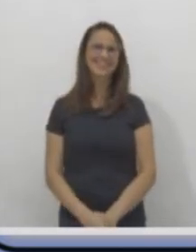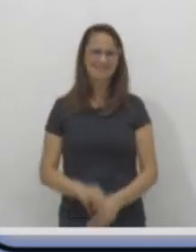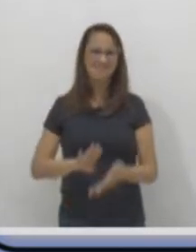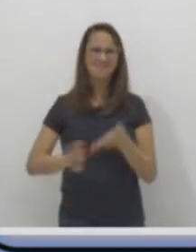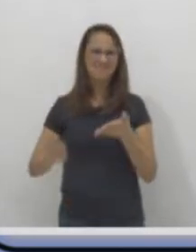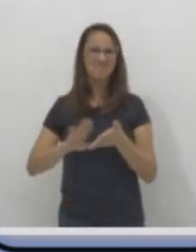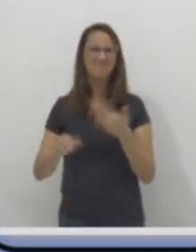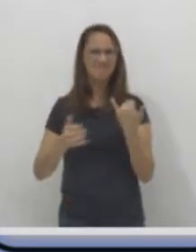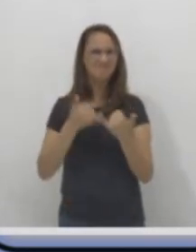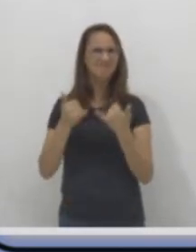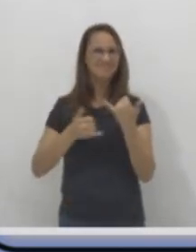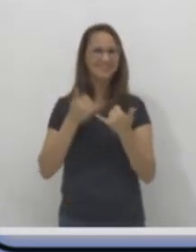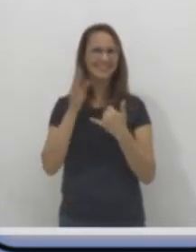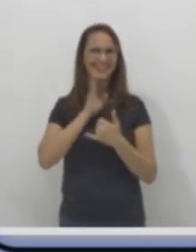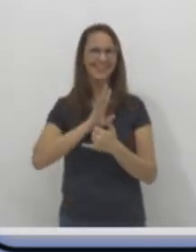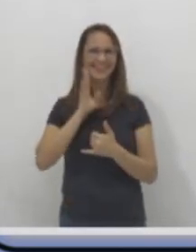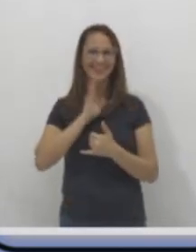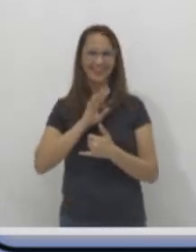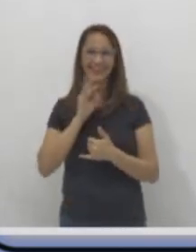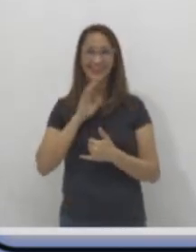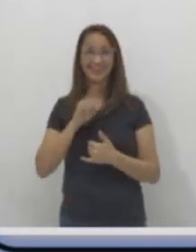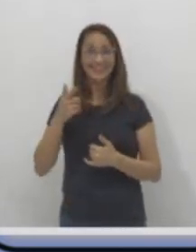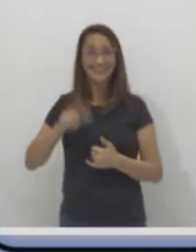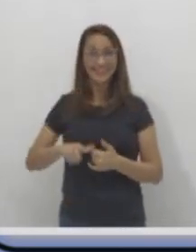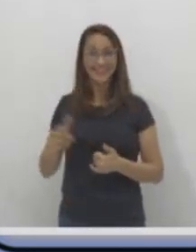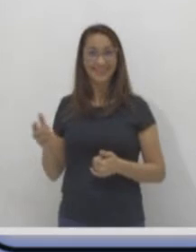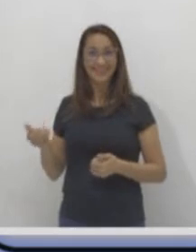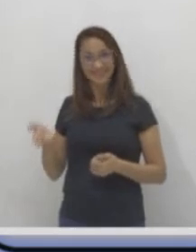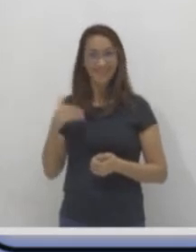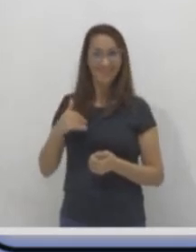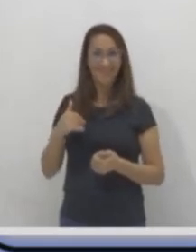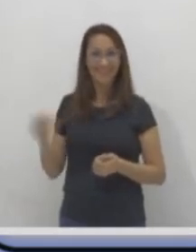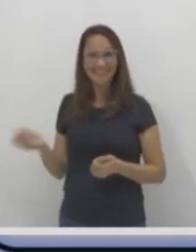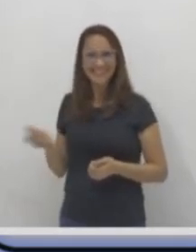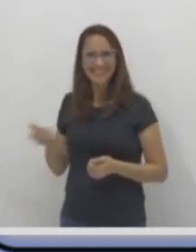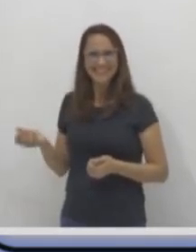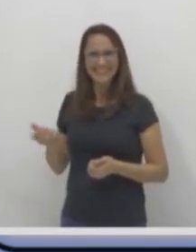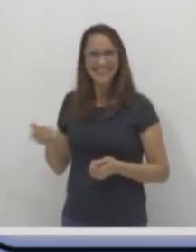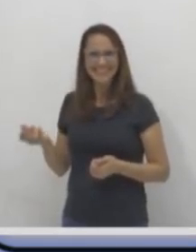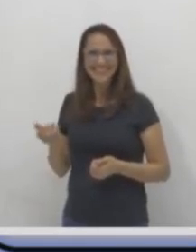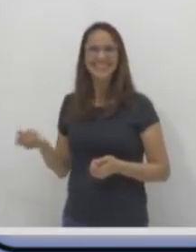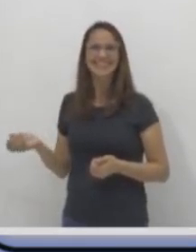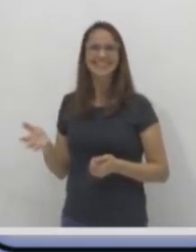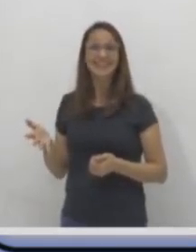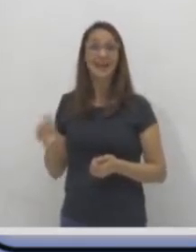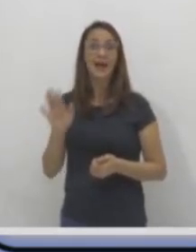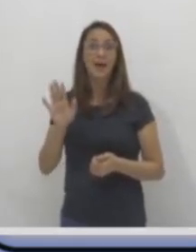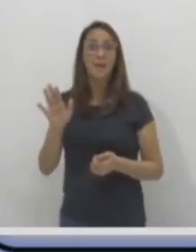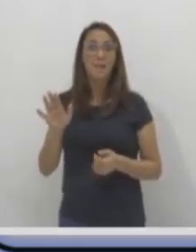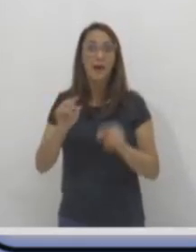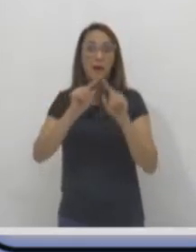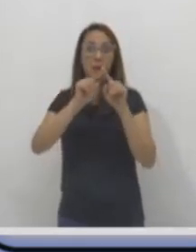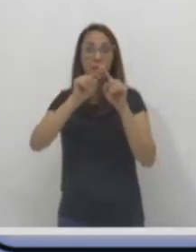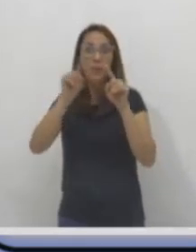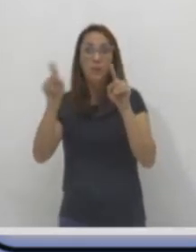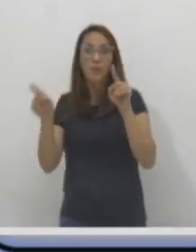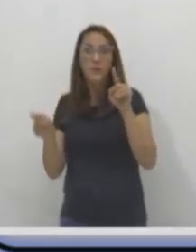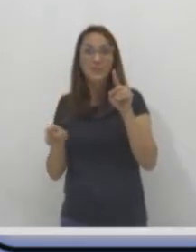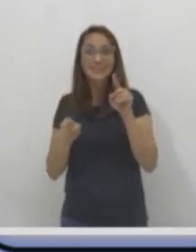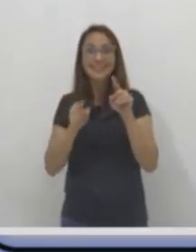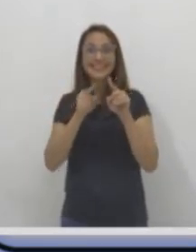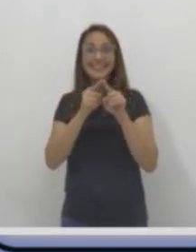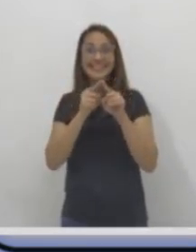né? Gostaram? Então, vamos jogar o dado mais uma vez. Vamos lá. E agora só que agora com um círculo. Né?